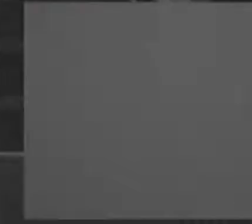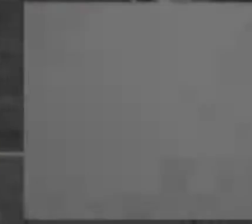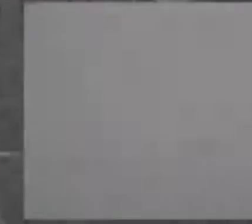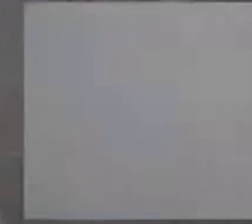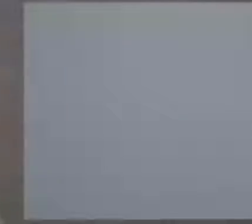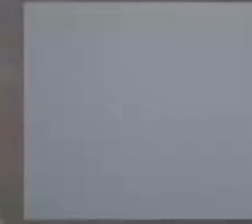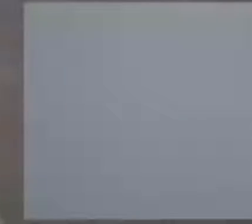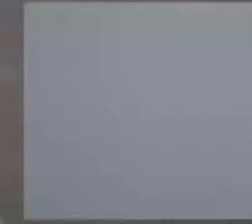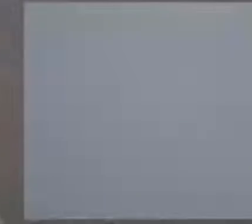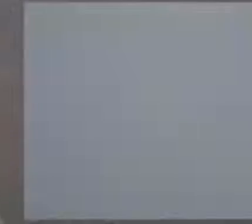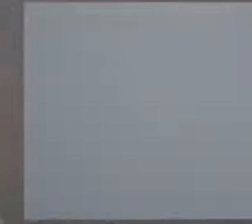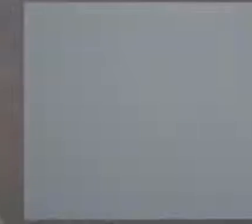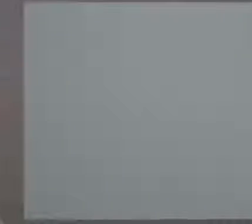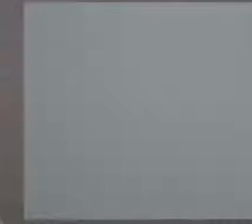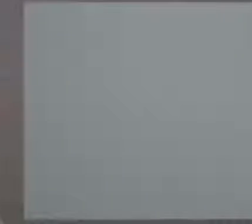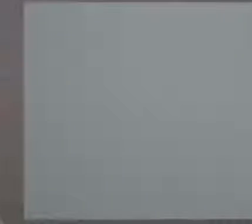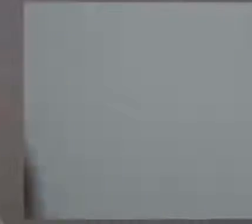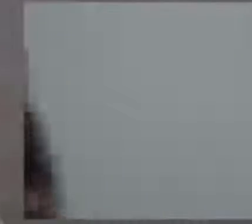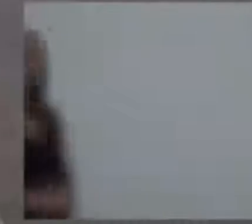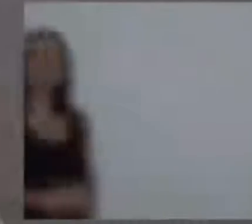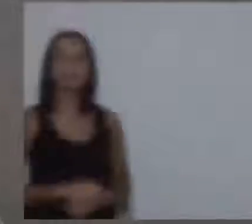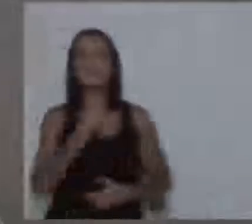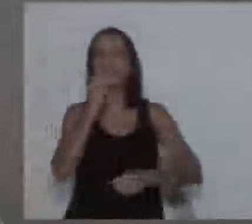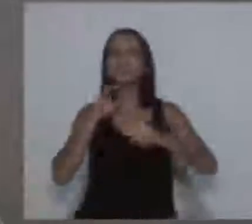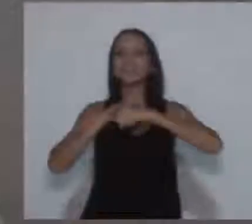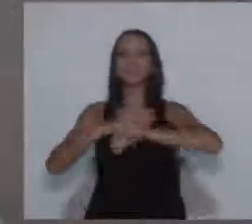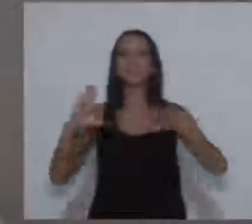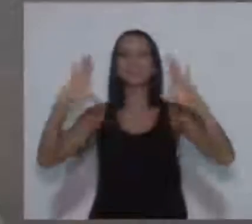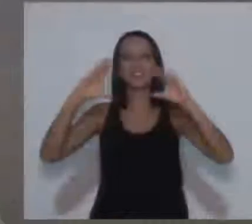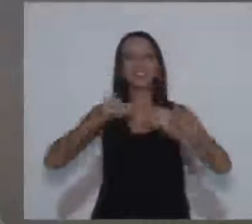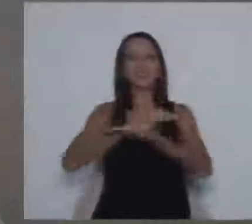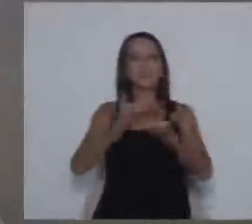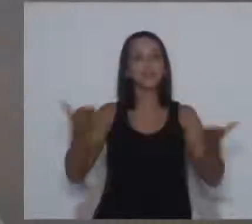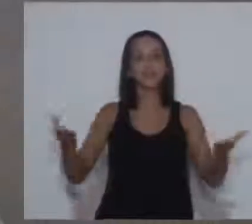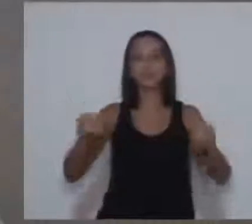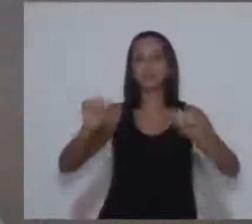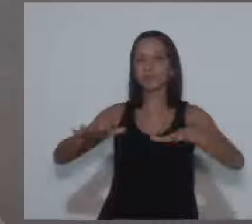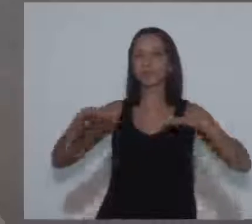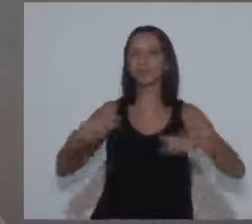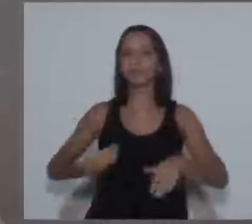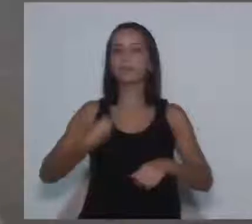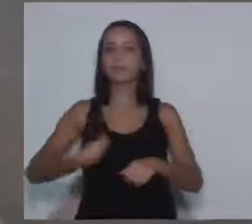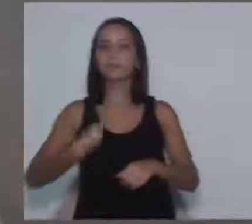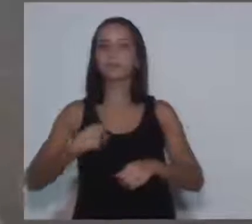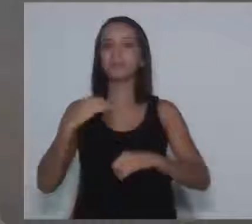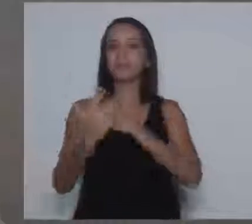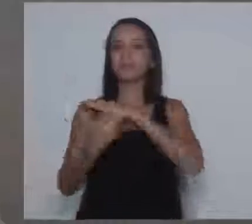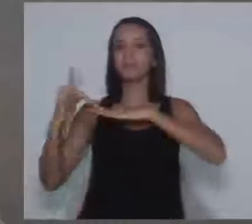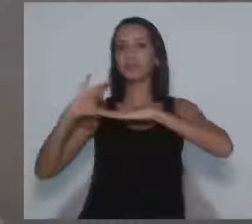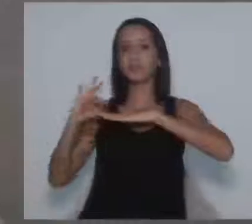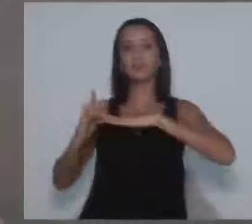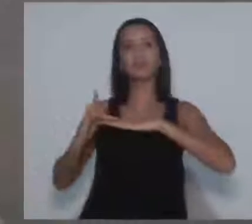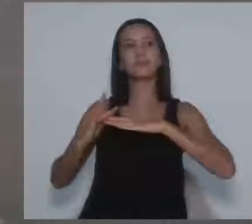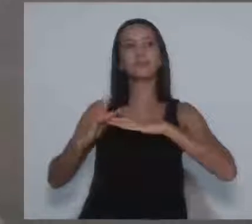Bom, boa noite a todos, plateia, internautas, imprensa e guarda municipal.